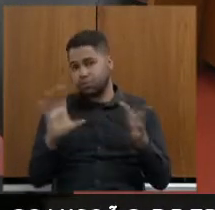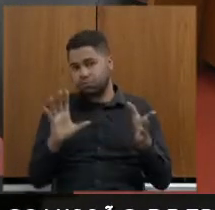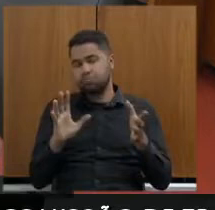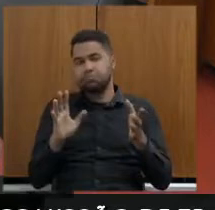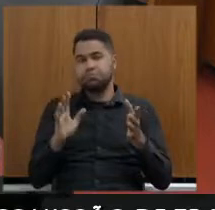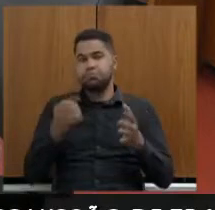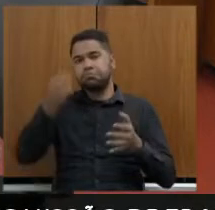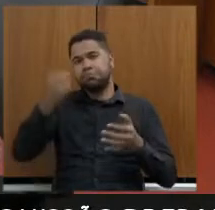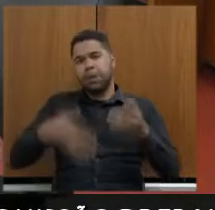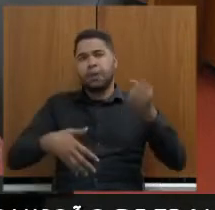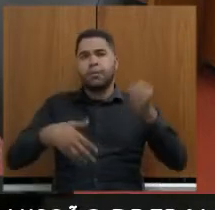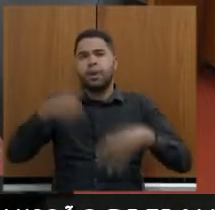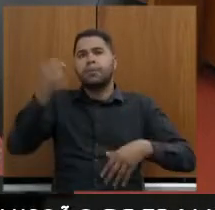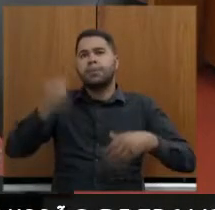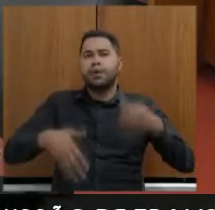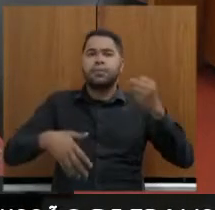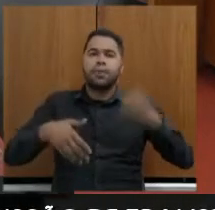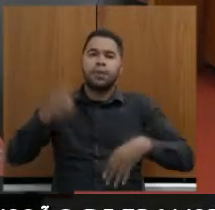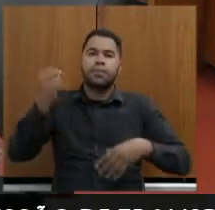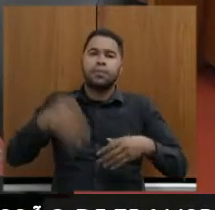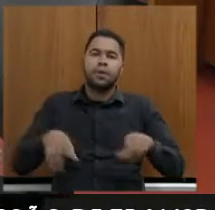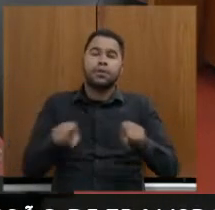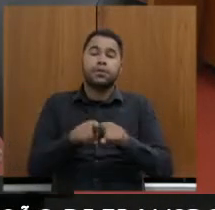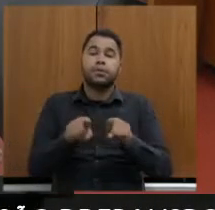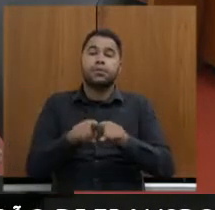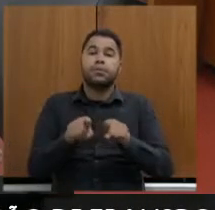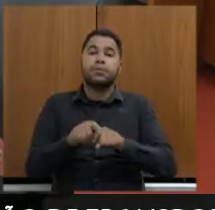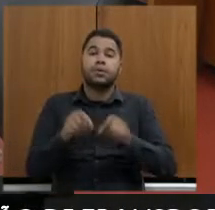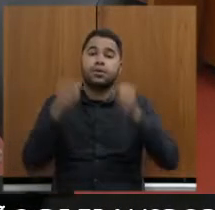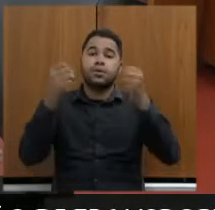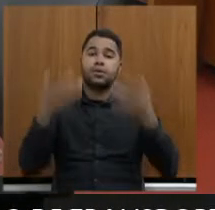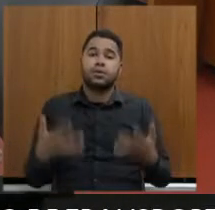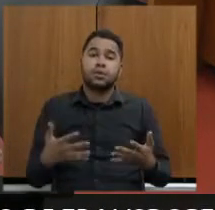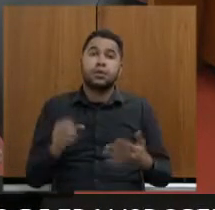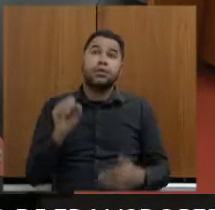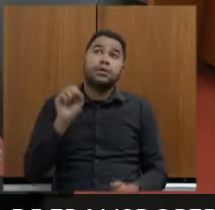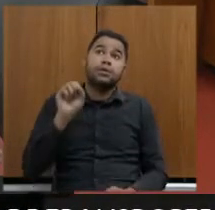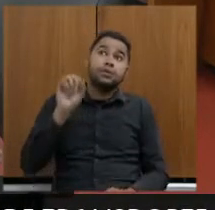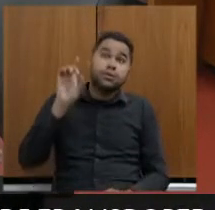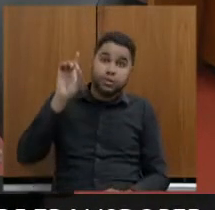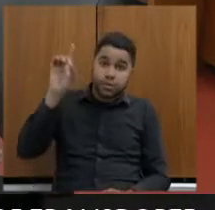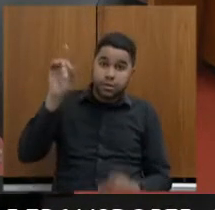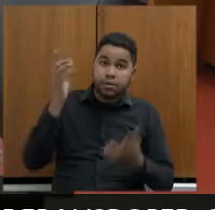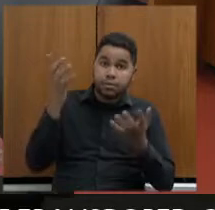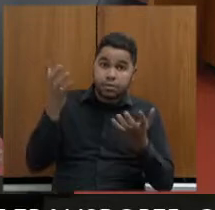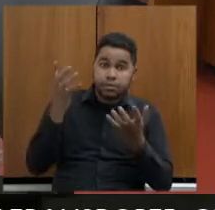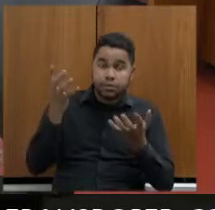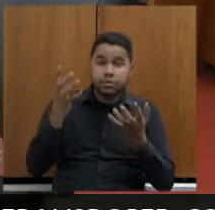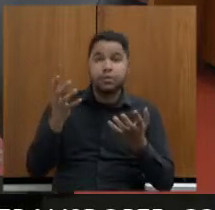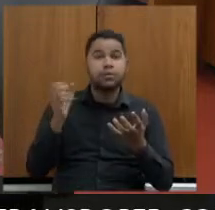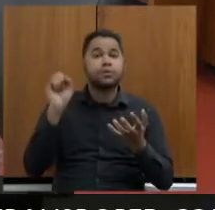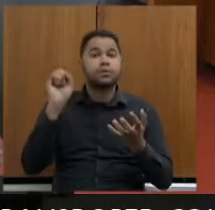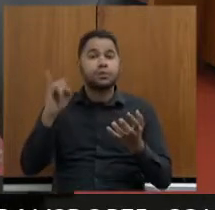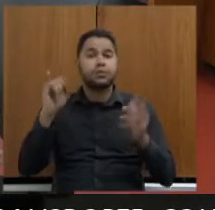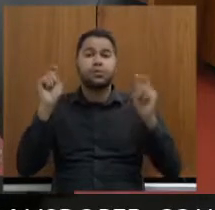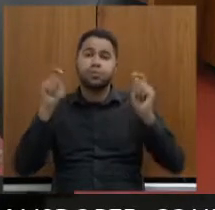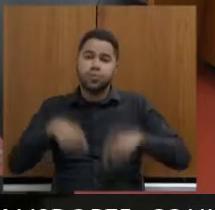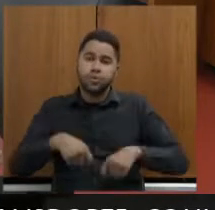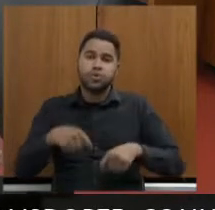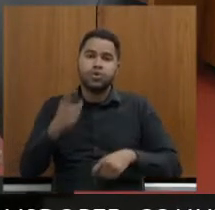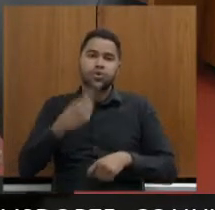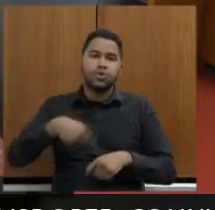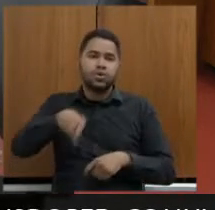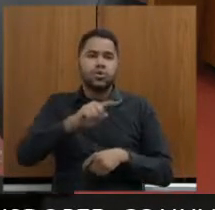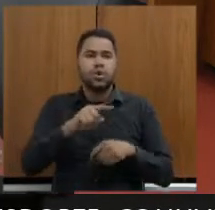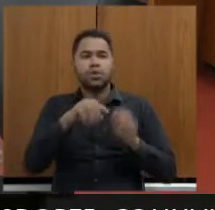esclarecer dúvidas, e dizer que, se Deus quiser, Luiz, se for possível, a gente